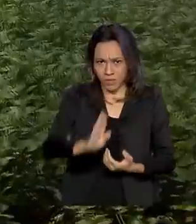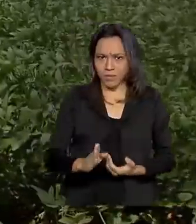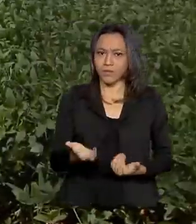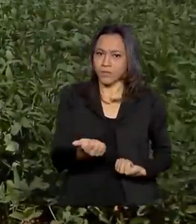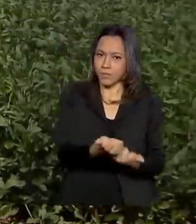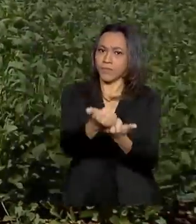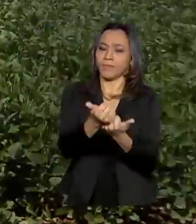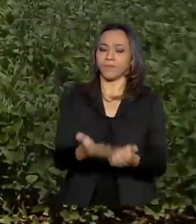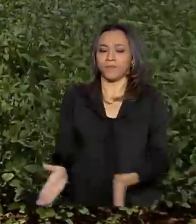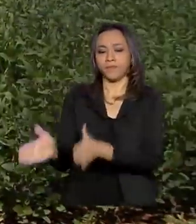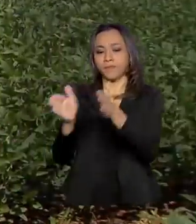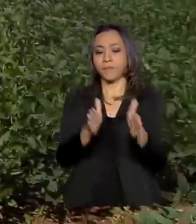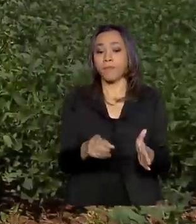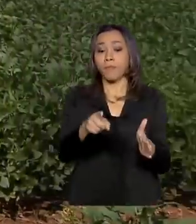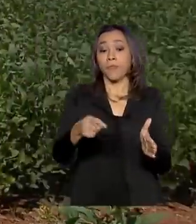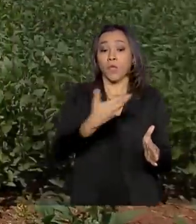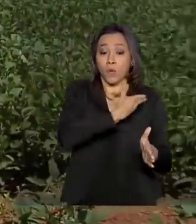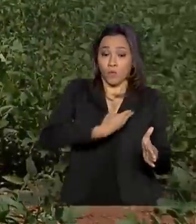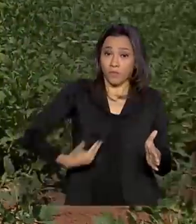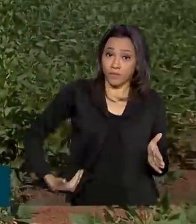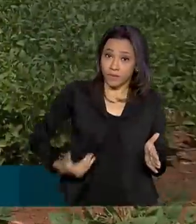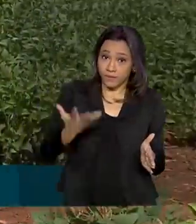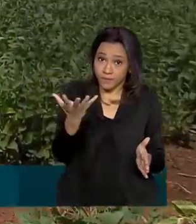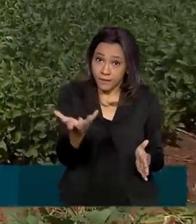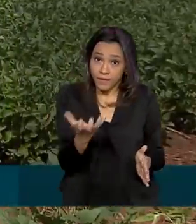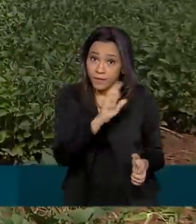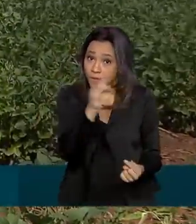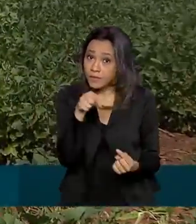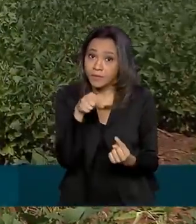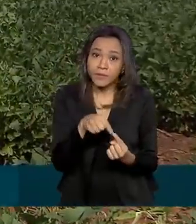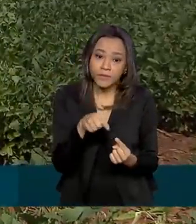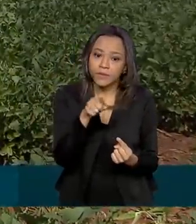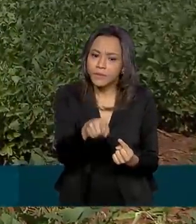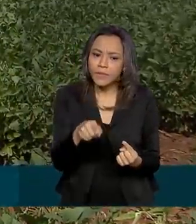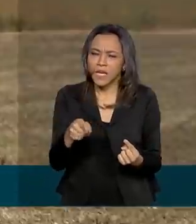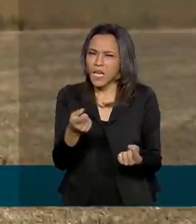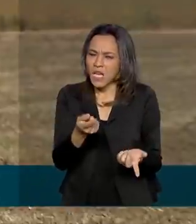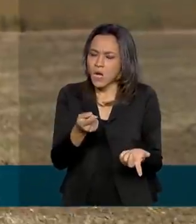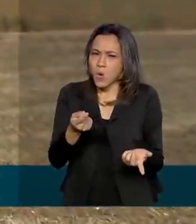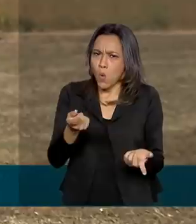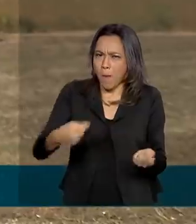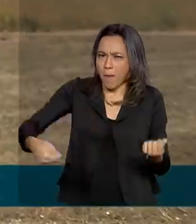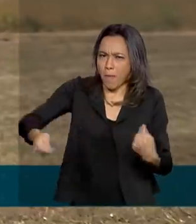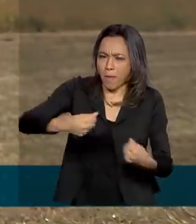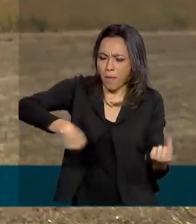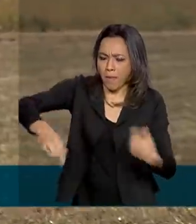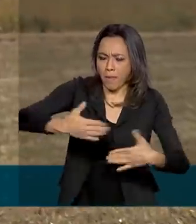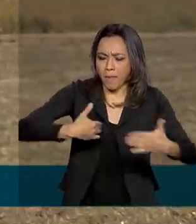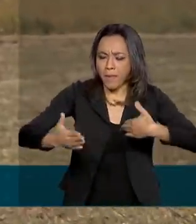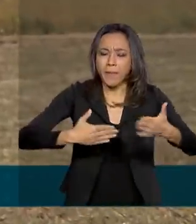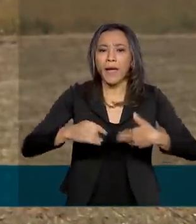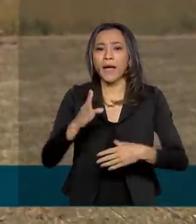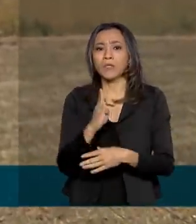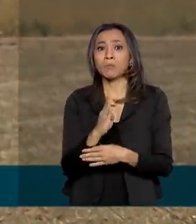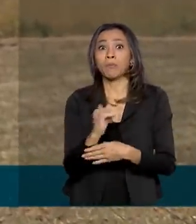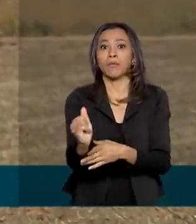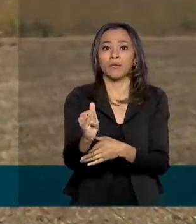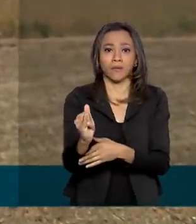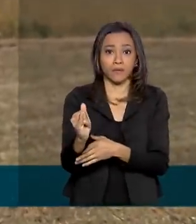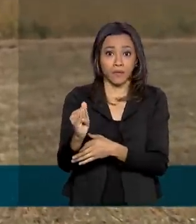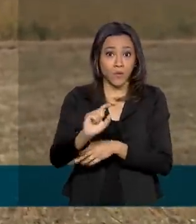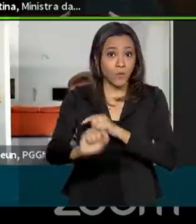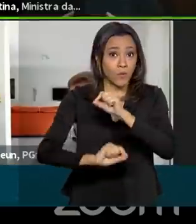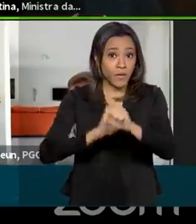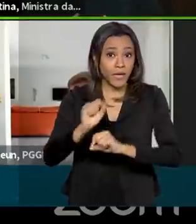A expectativa do governo é desenvolver um mercado bilionário vinculado ao lançamento de títulos